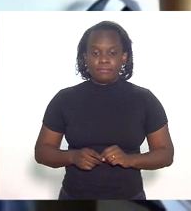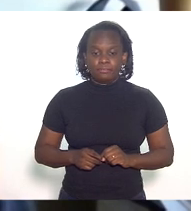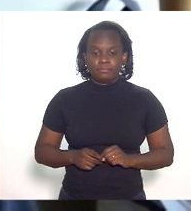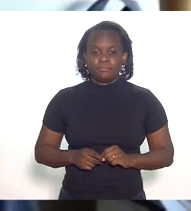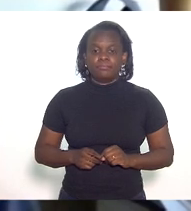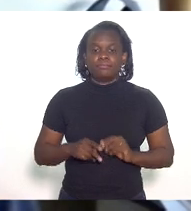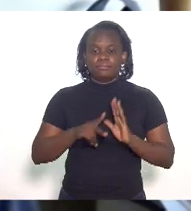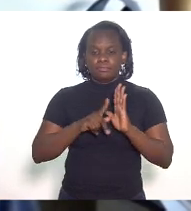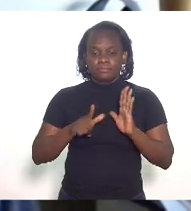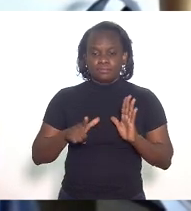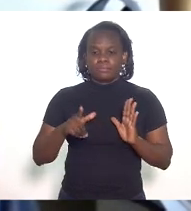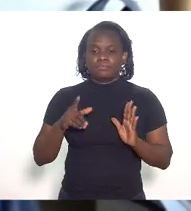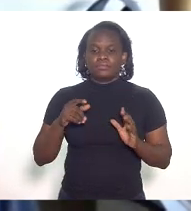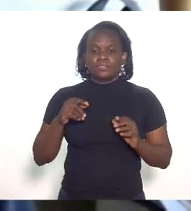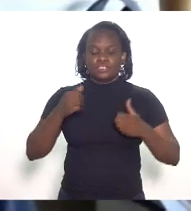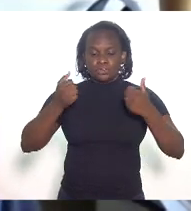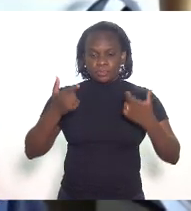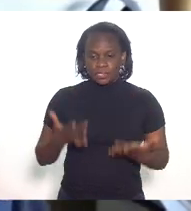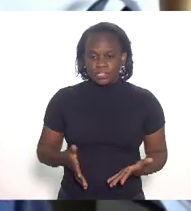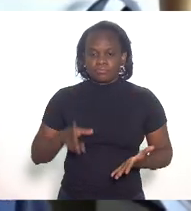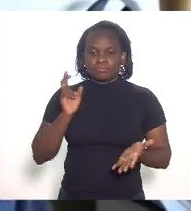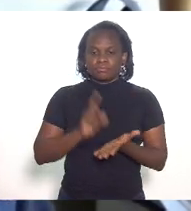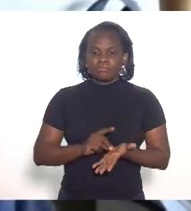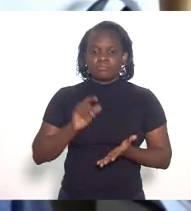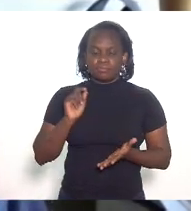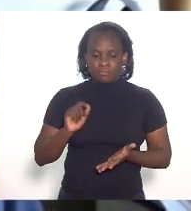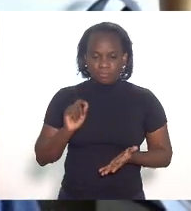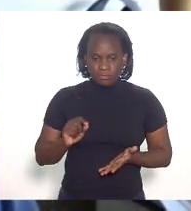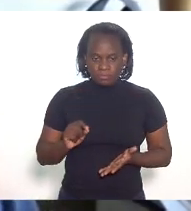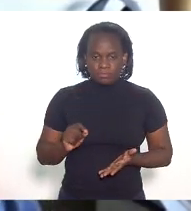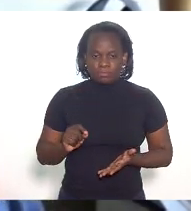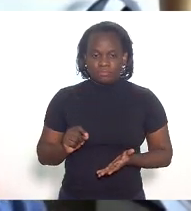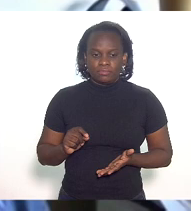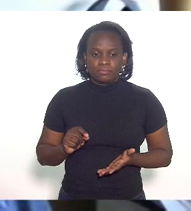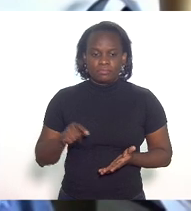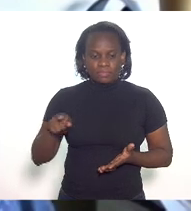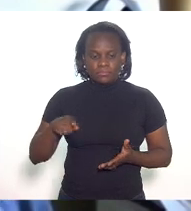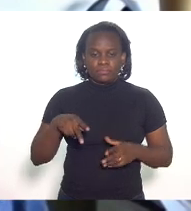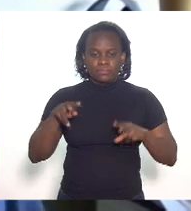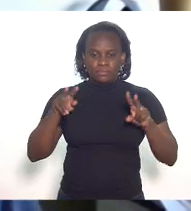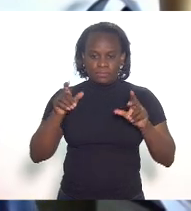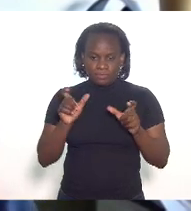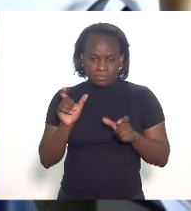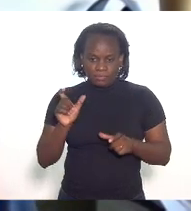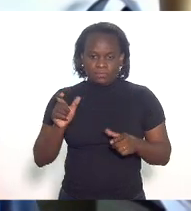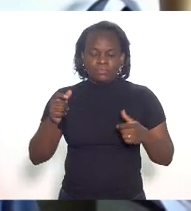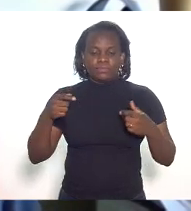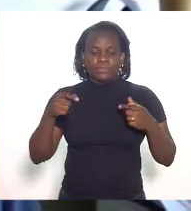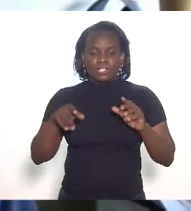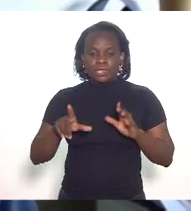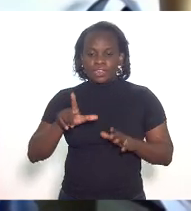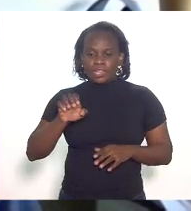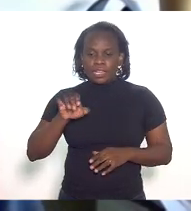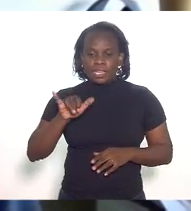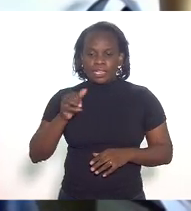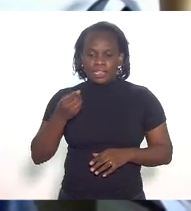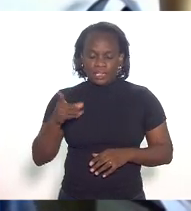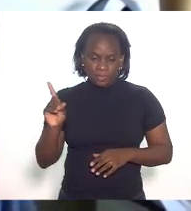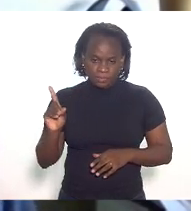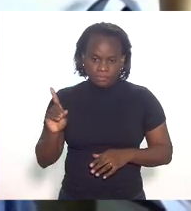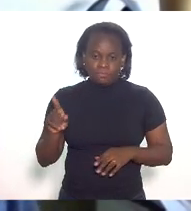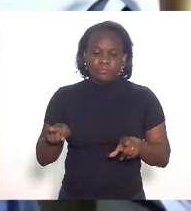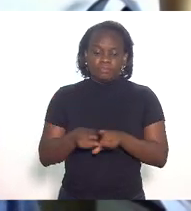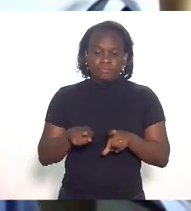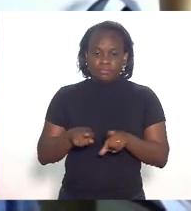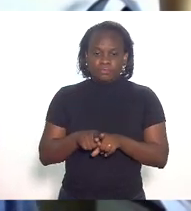projetos de lei que versava exatamente sobre esse termo do leilão e